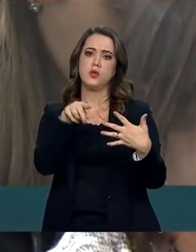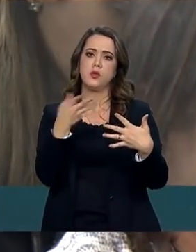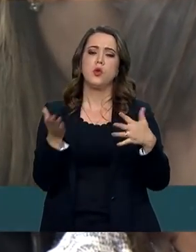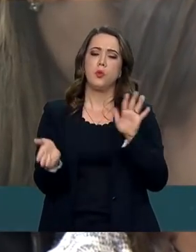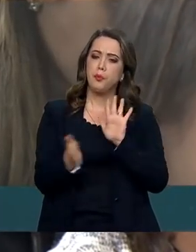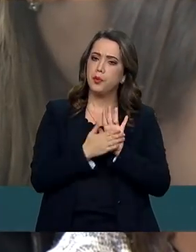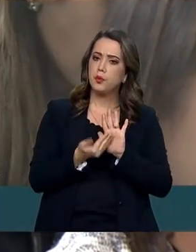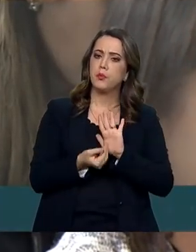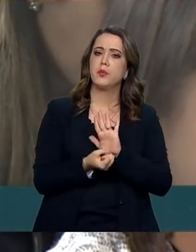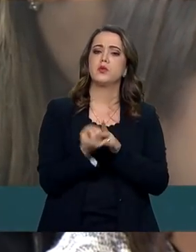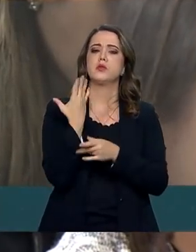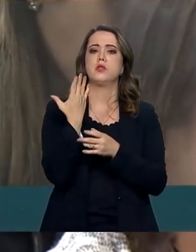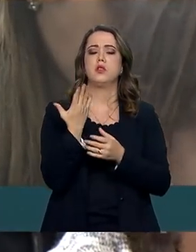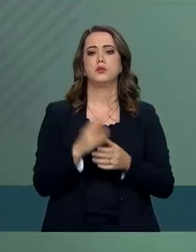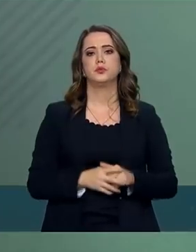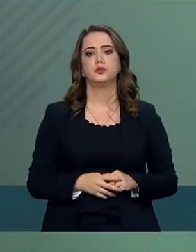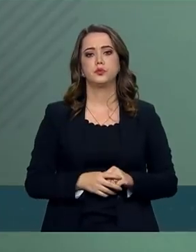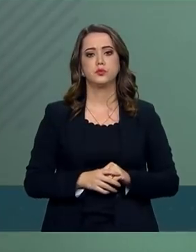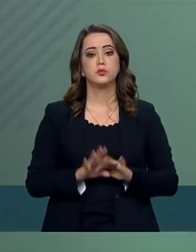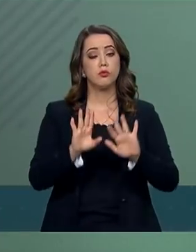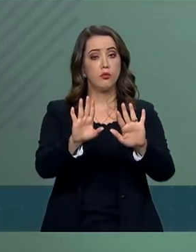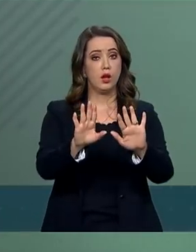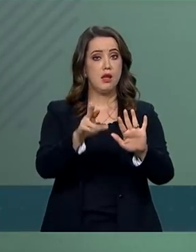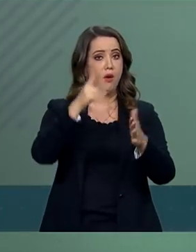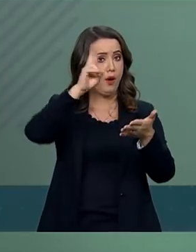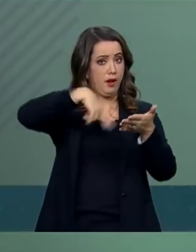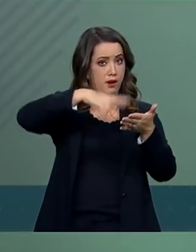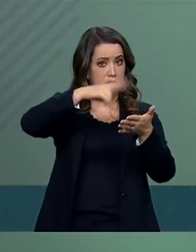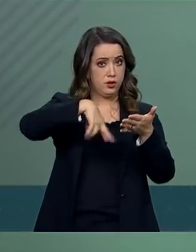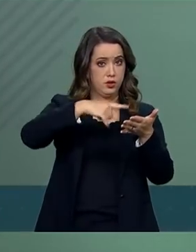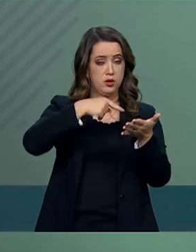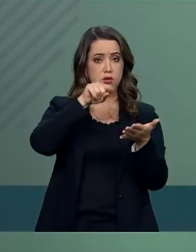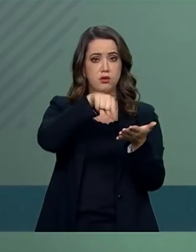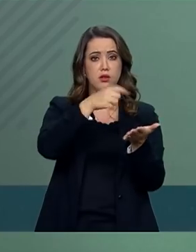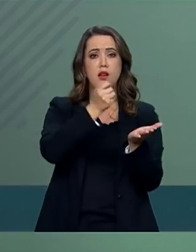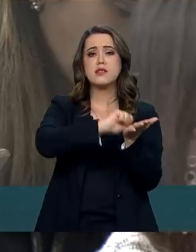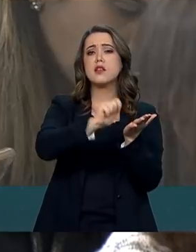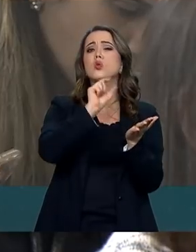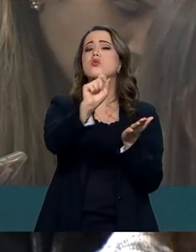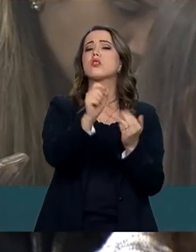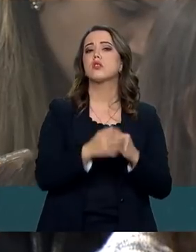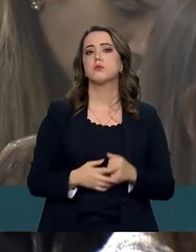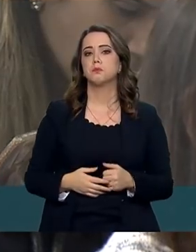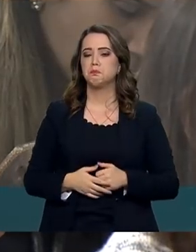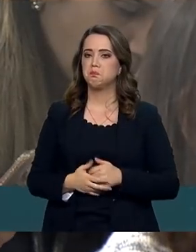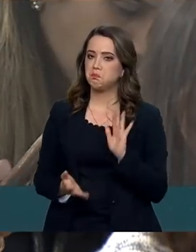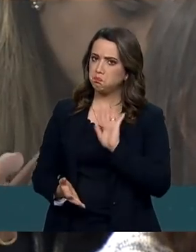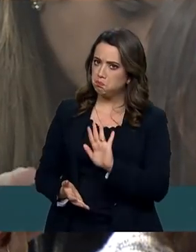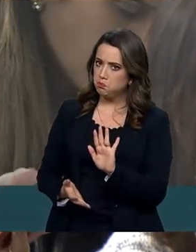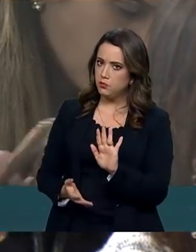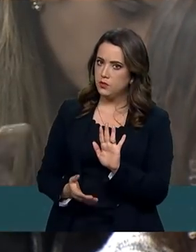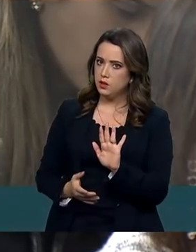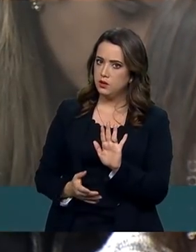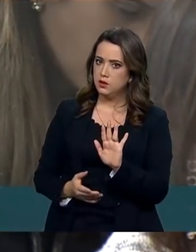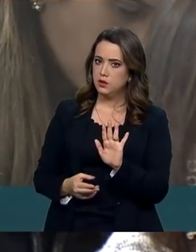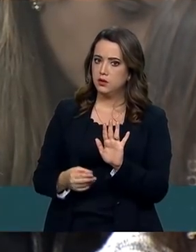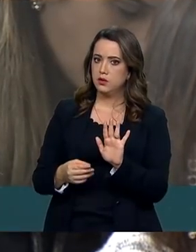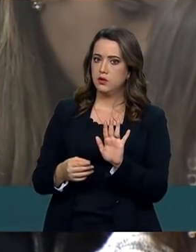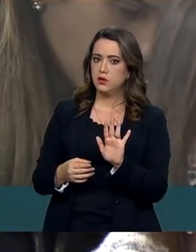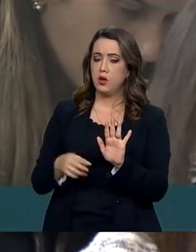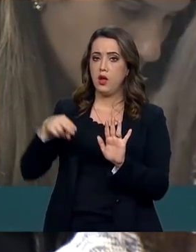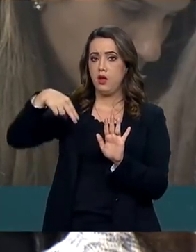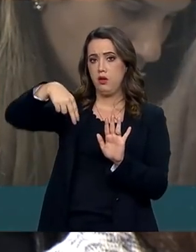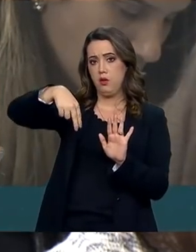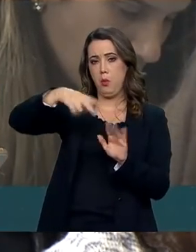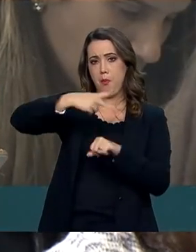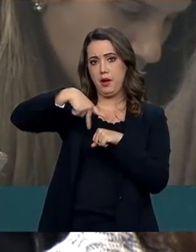qual ele foi instituído, né? Para eu entender, este relatório tem firma de quem? Esse relatório, segundo a nota divulgada pela